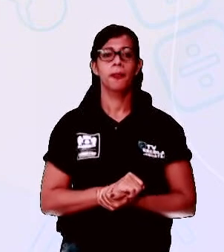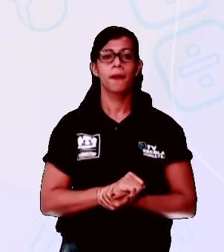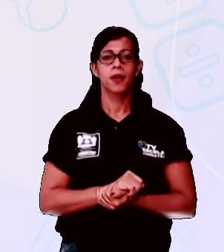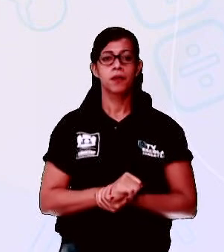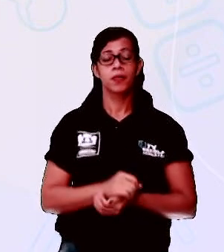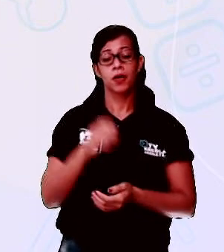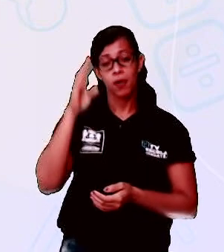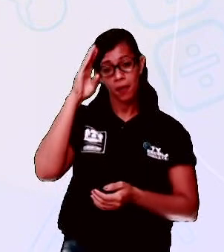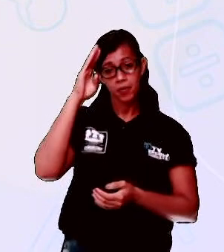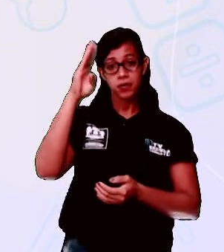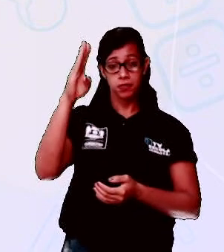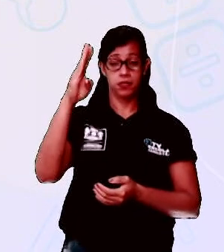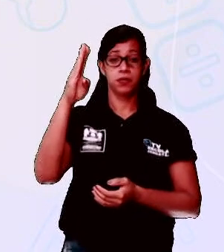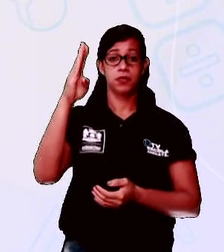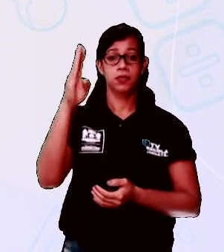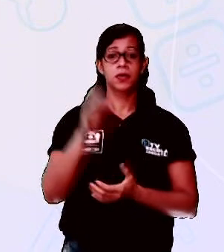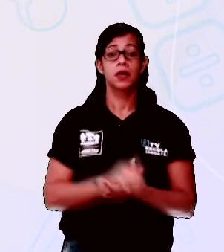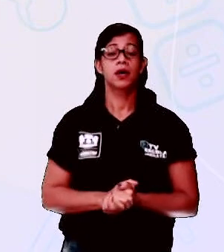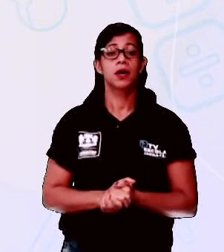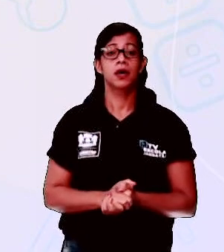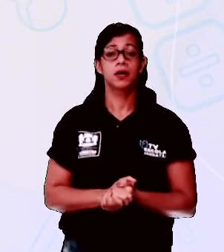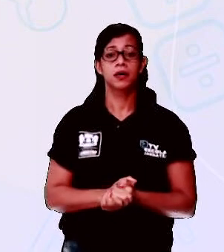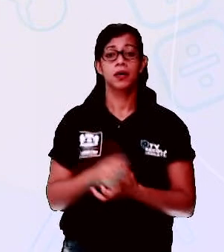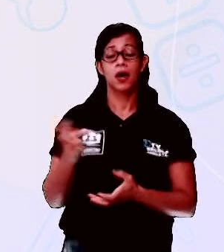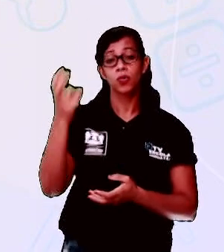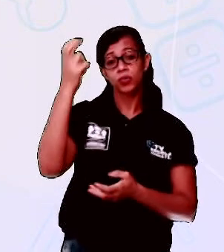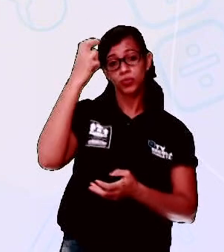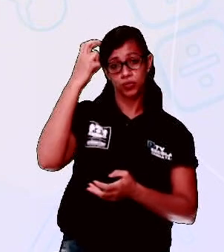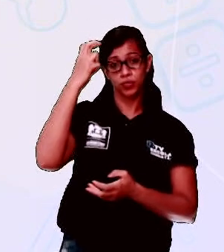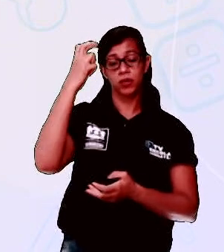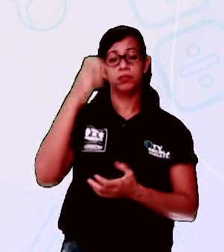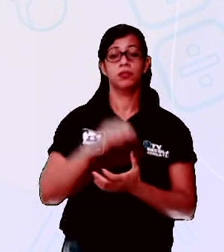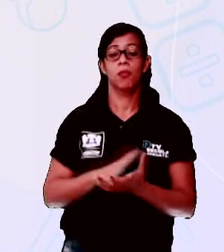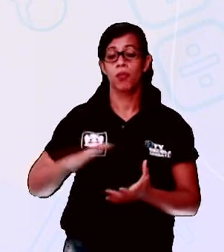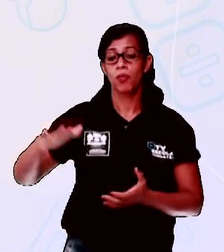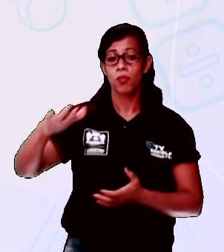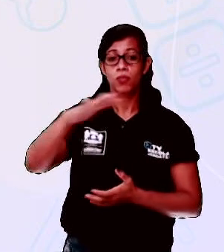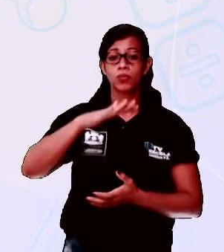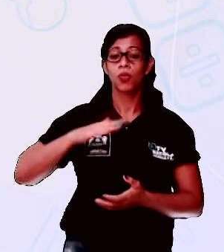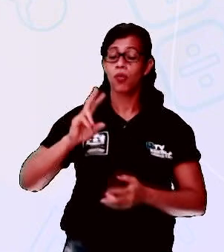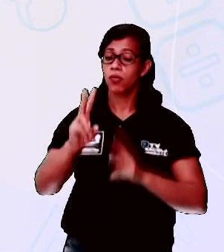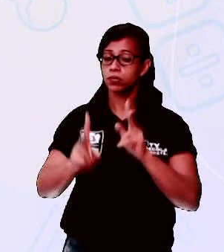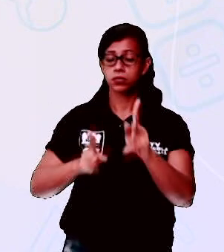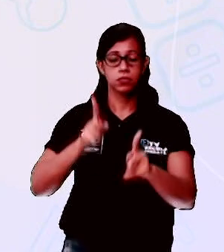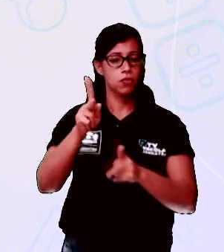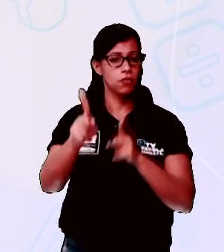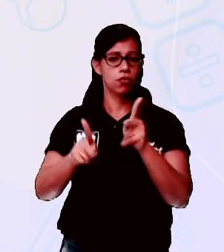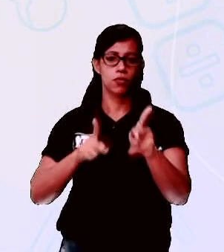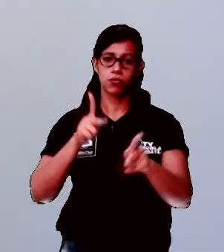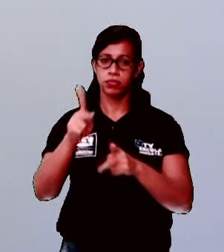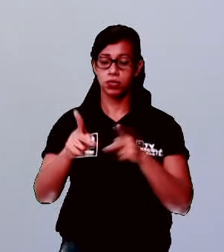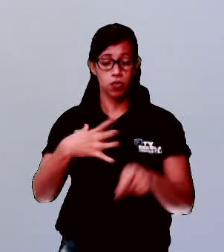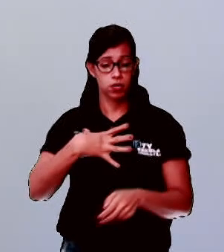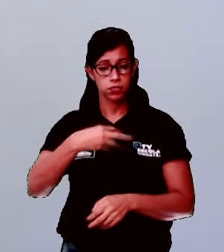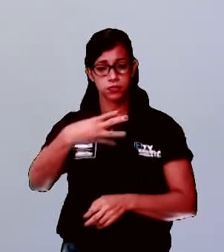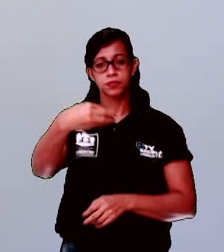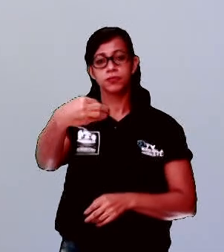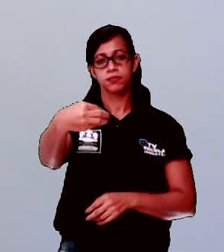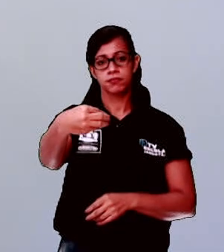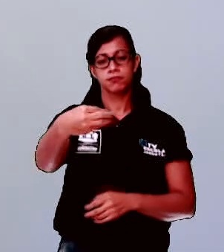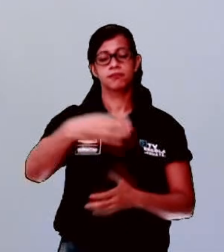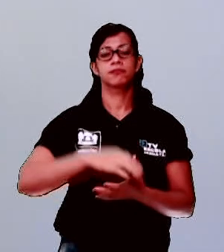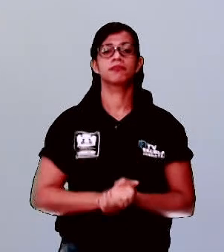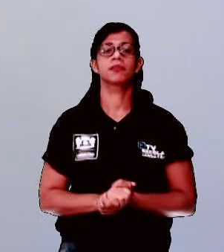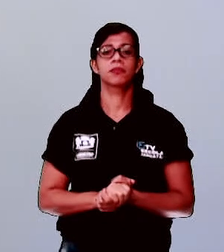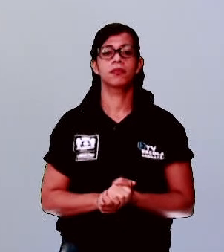popular. Ou seja, eles são passados de geração em geração. Provavelmente, assim, muito de